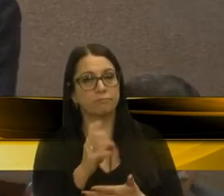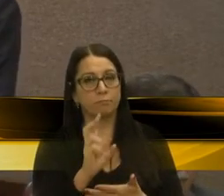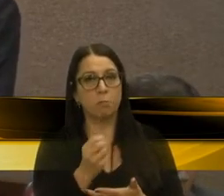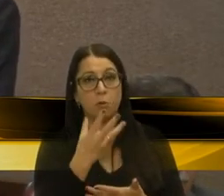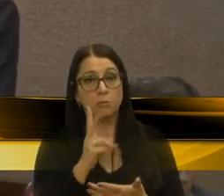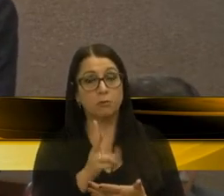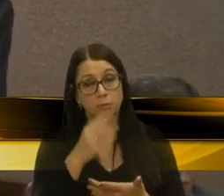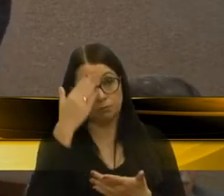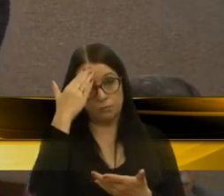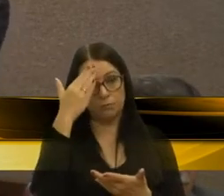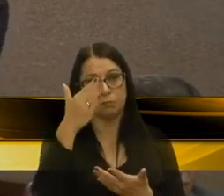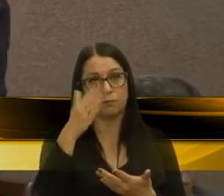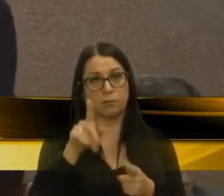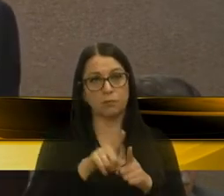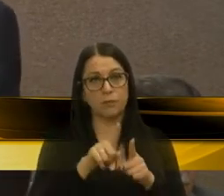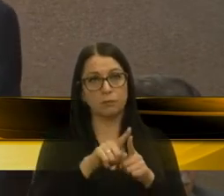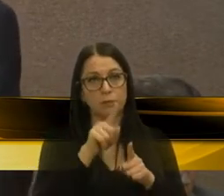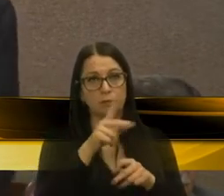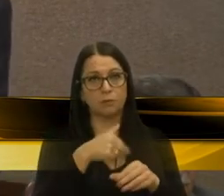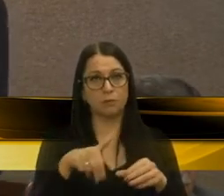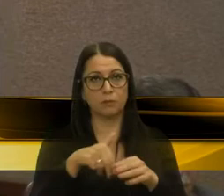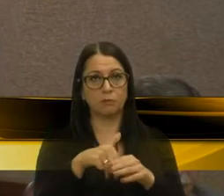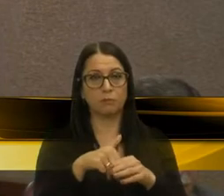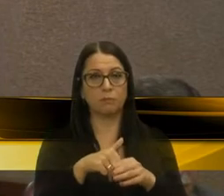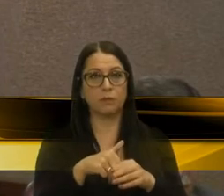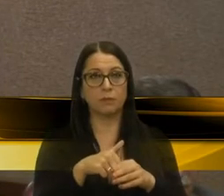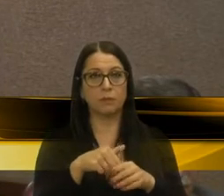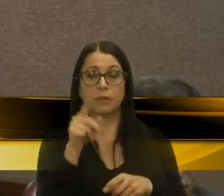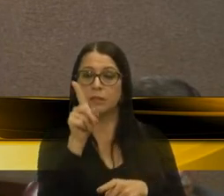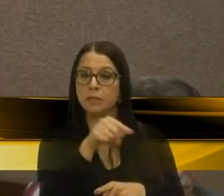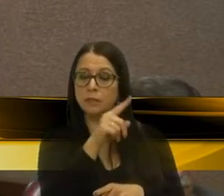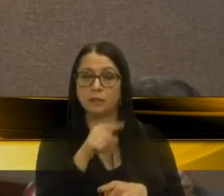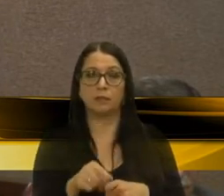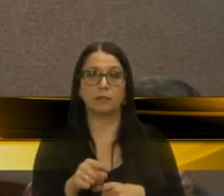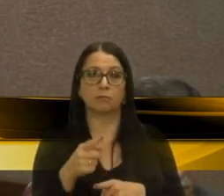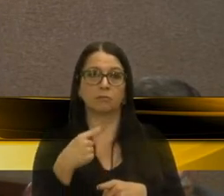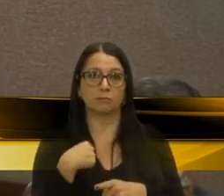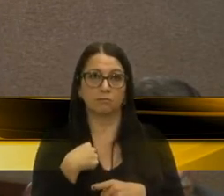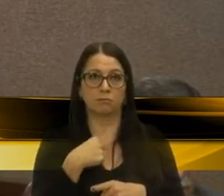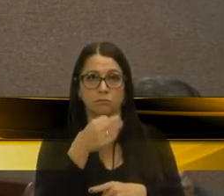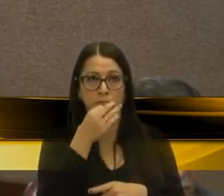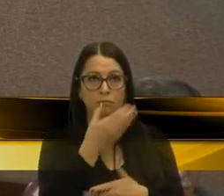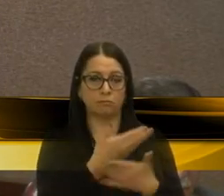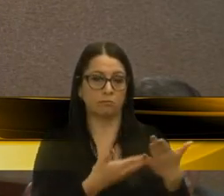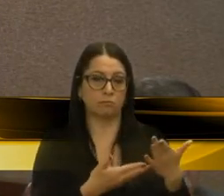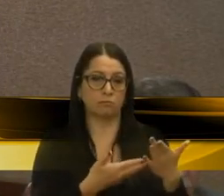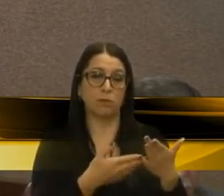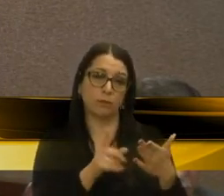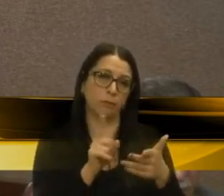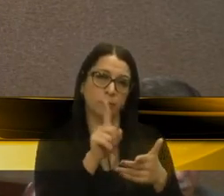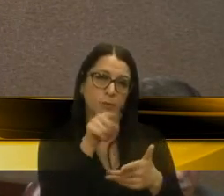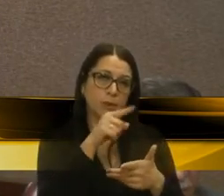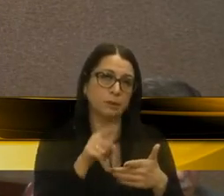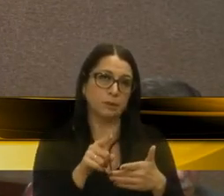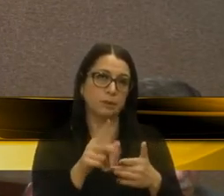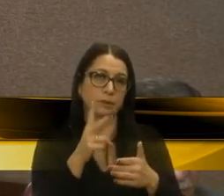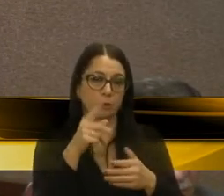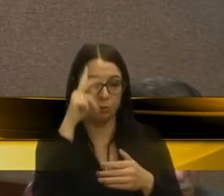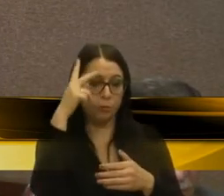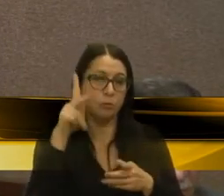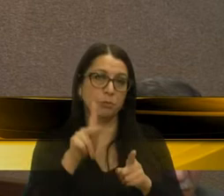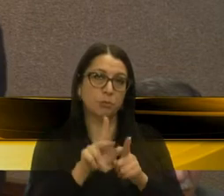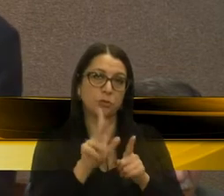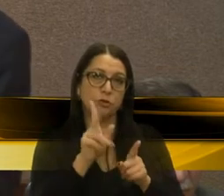eu estava na tribuna e cancelei, eu sugeri, e o cancelamento automaticamente, como a gente ficou